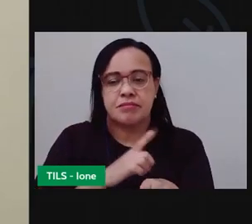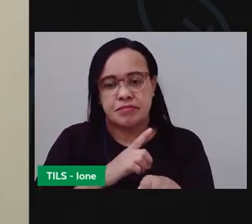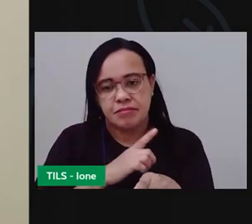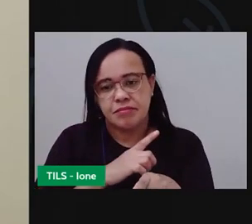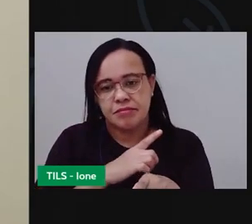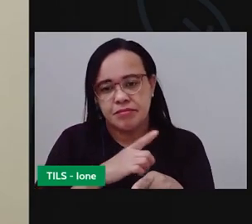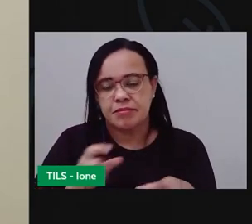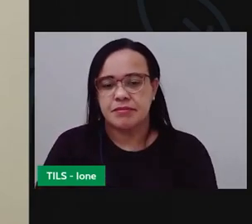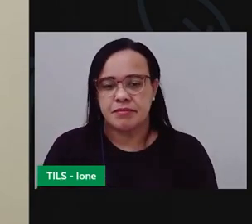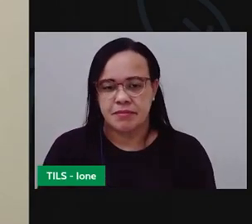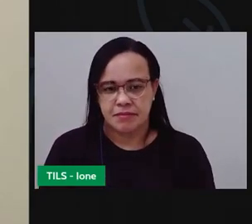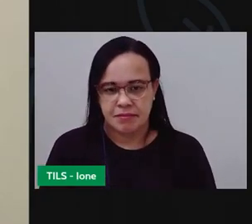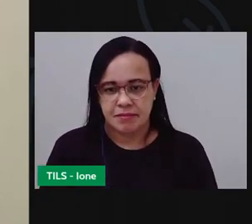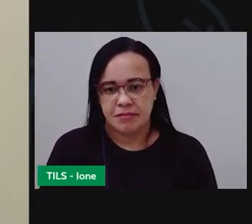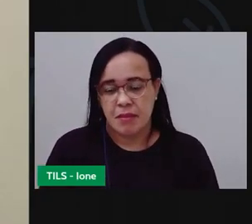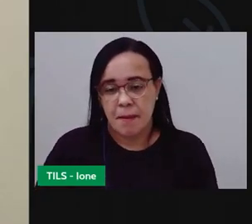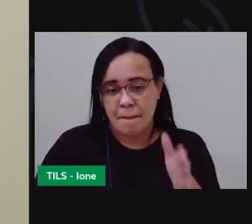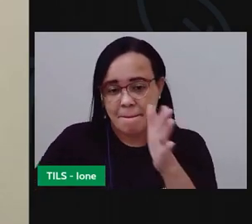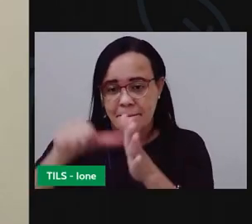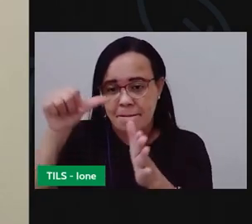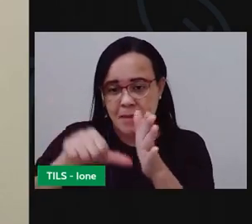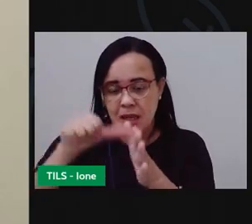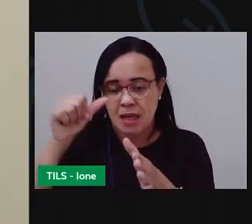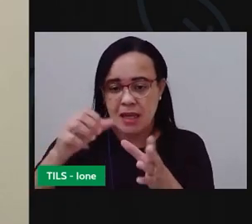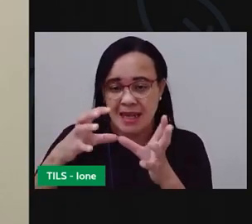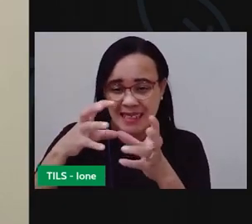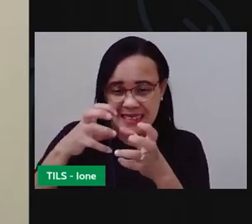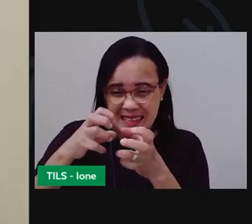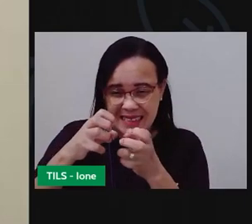já tem uma camada de folha seca